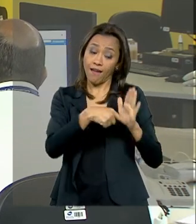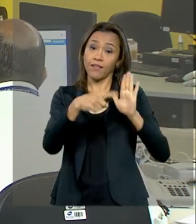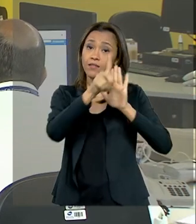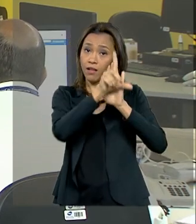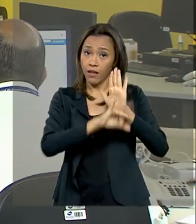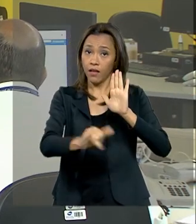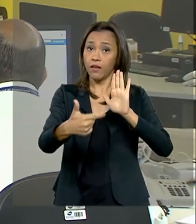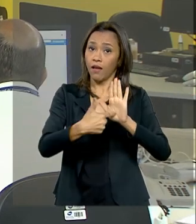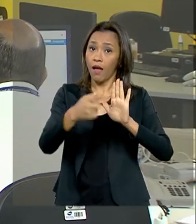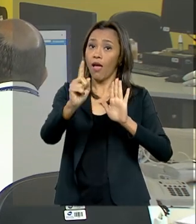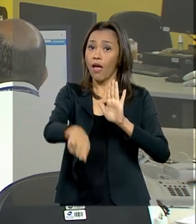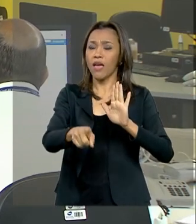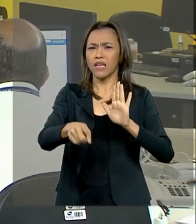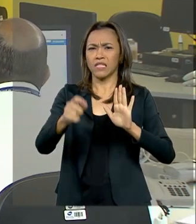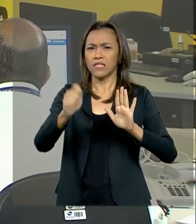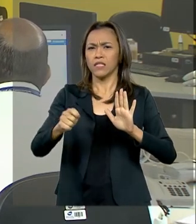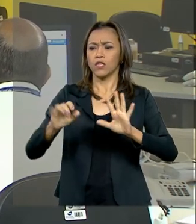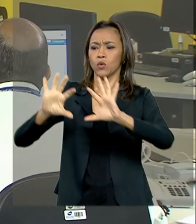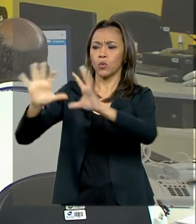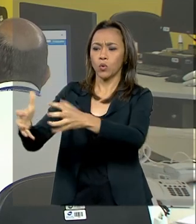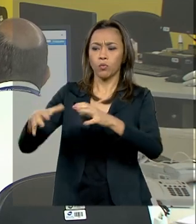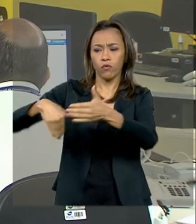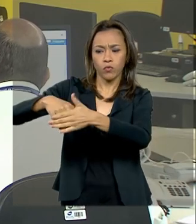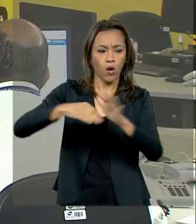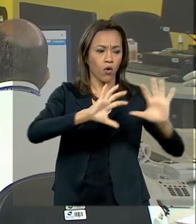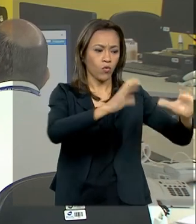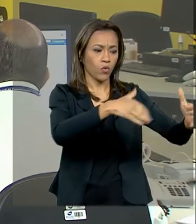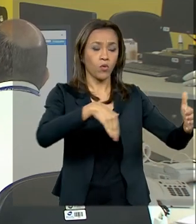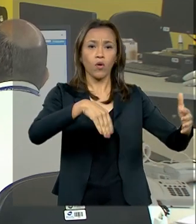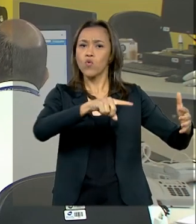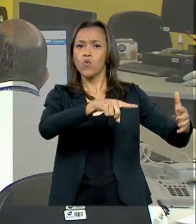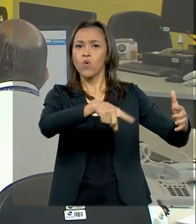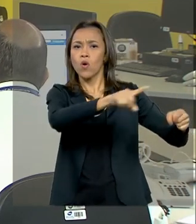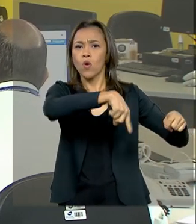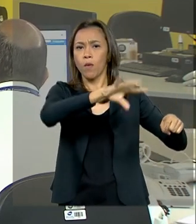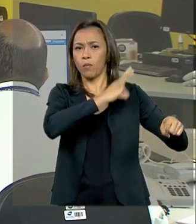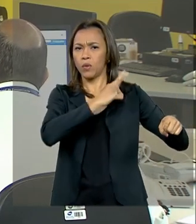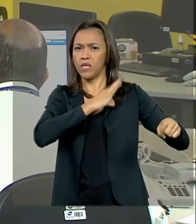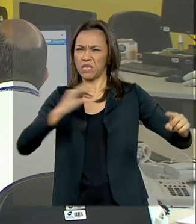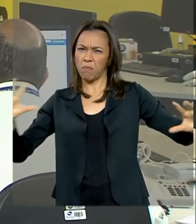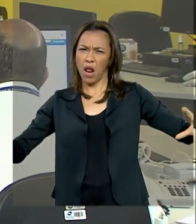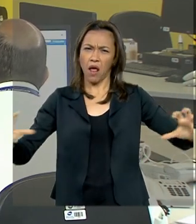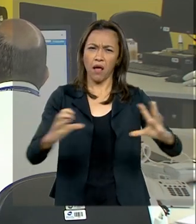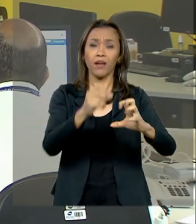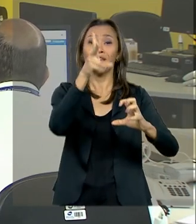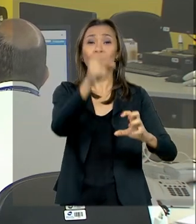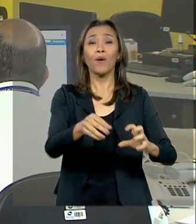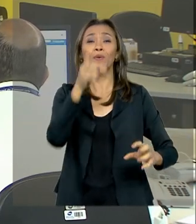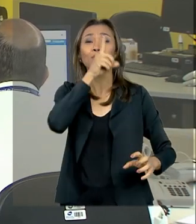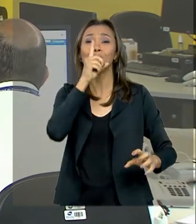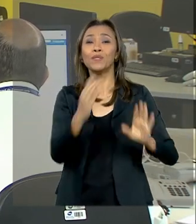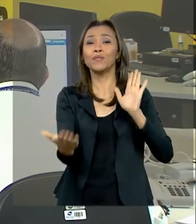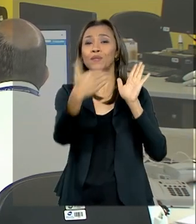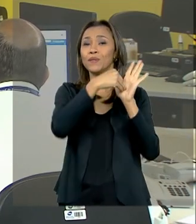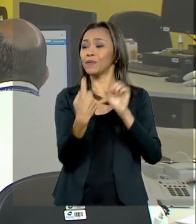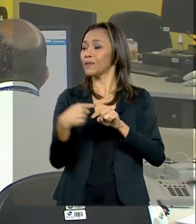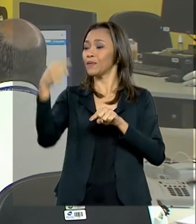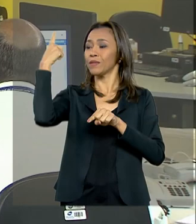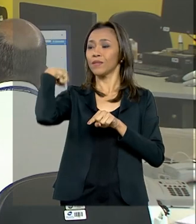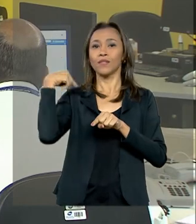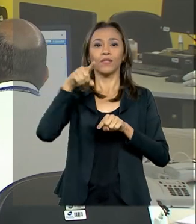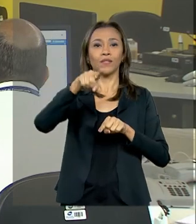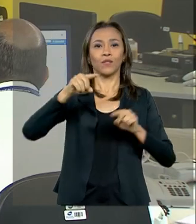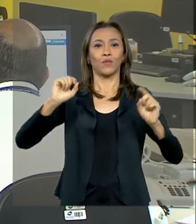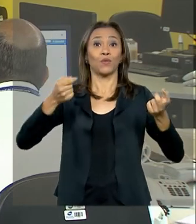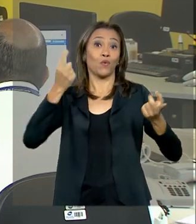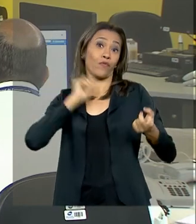a punição nos casos de confronto entre torcedores e a polícia, como foi visto no último domingo durante a festa do time do Flamengo, depois da